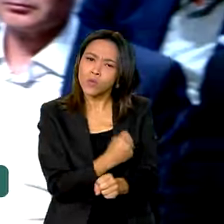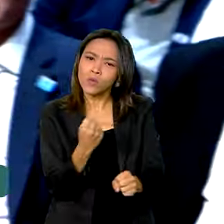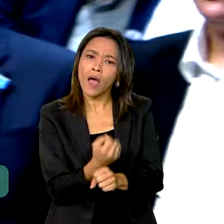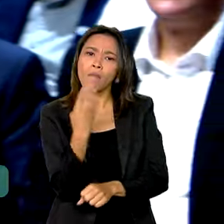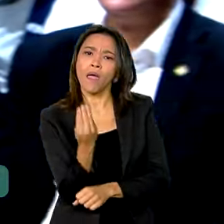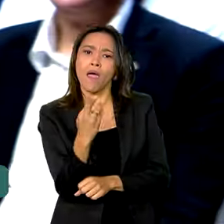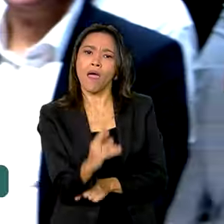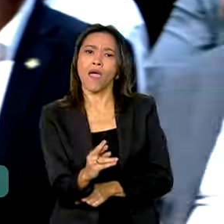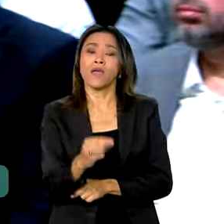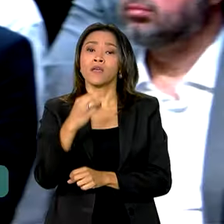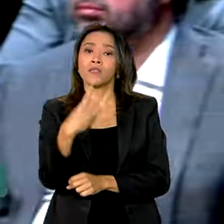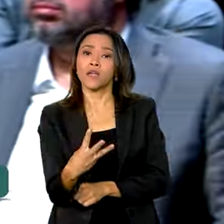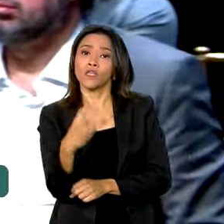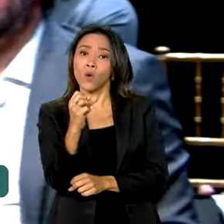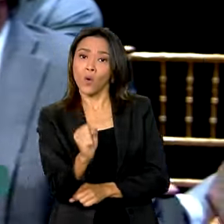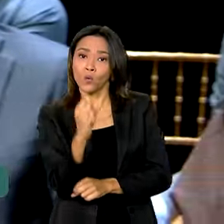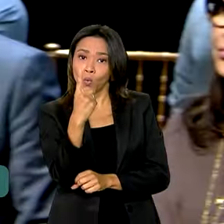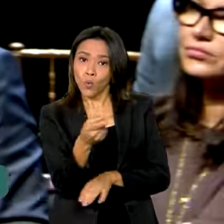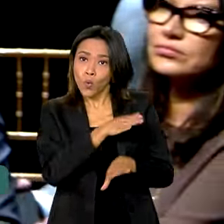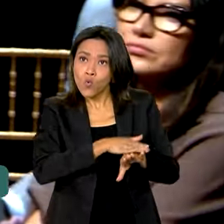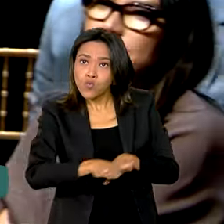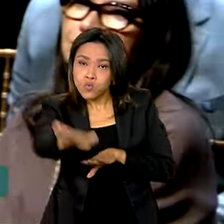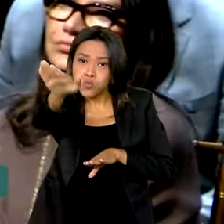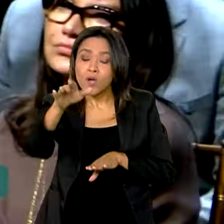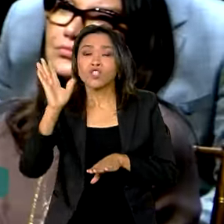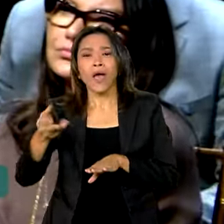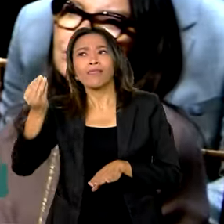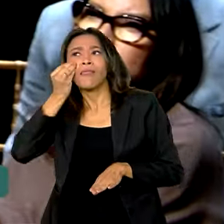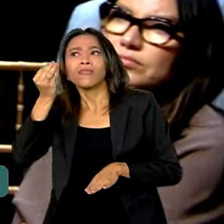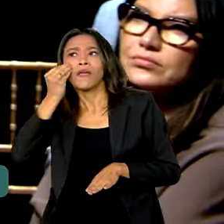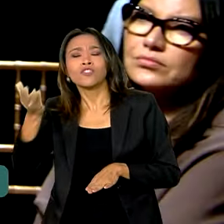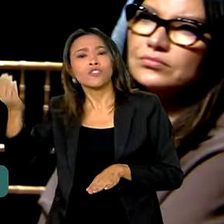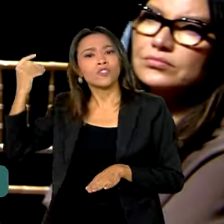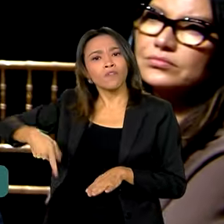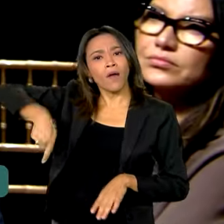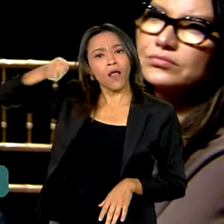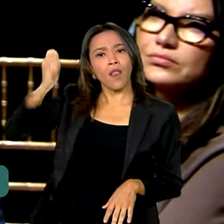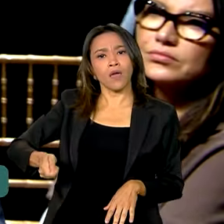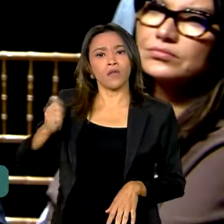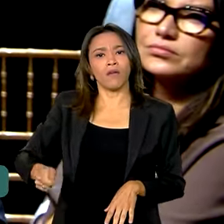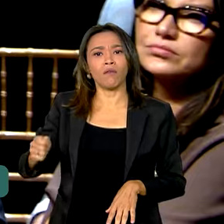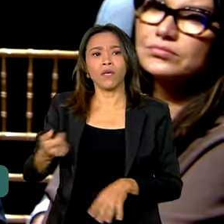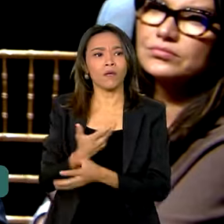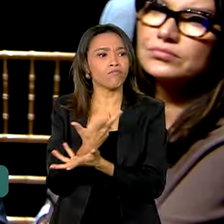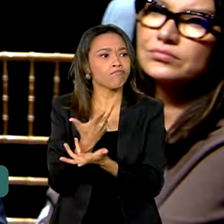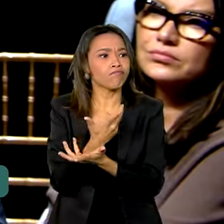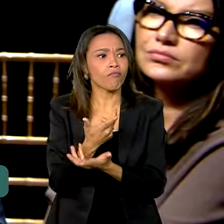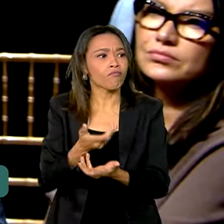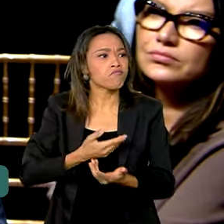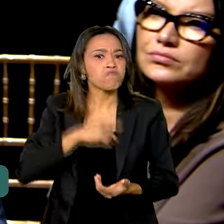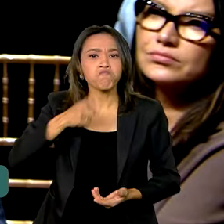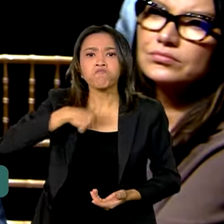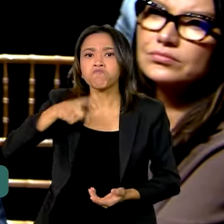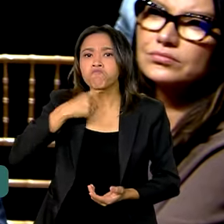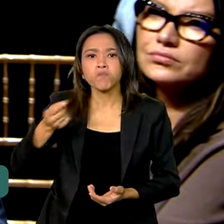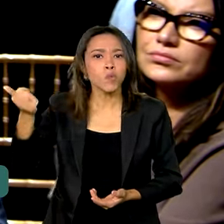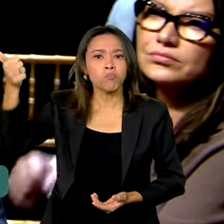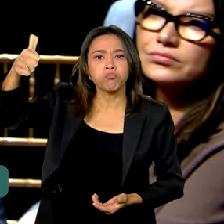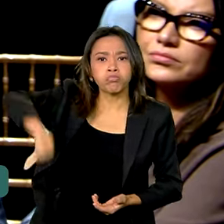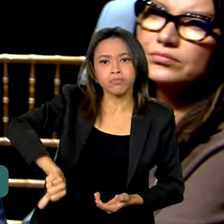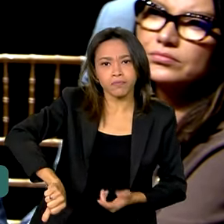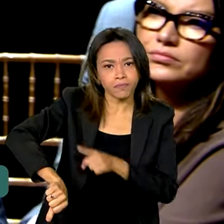porque já foi tentativa fazer leilão uma vez e deu vazia o leilão. Porque tem um trecho perto do governador